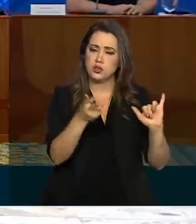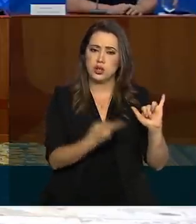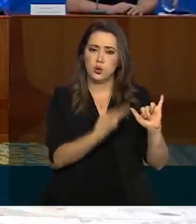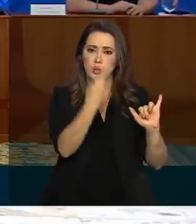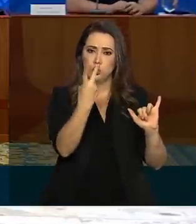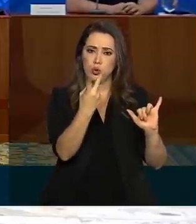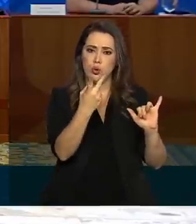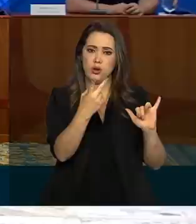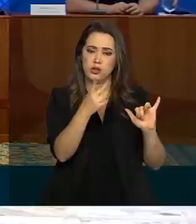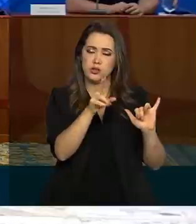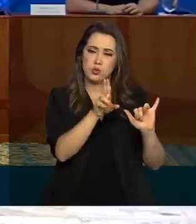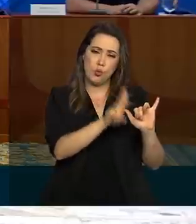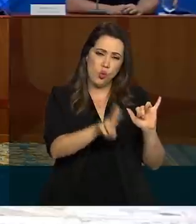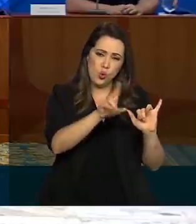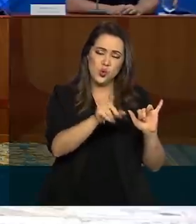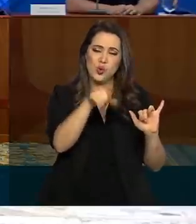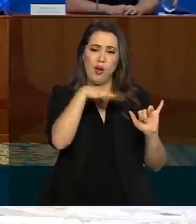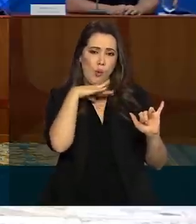avaliações negativas.